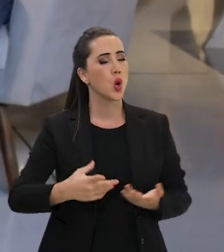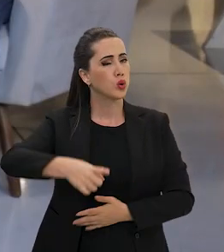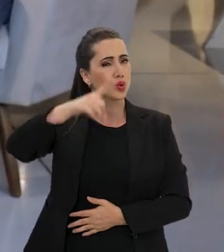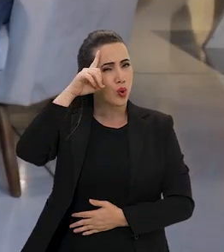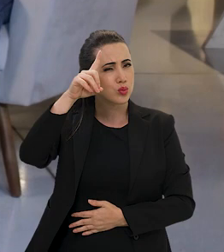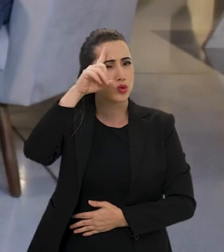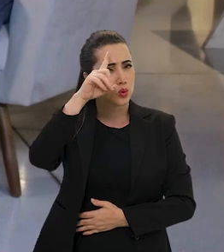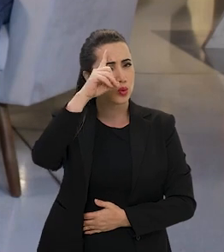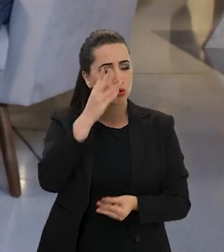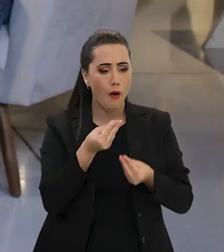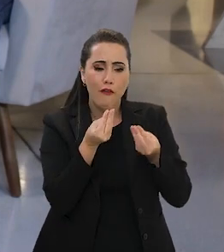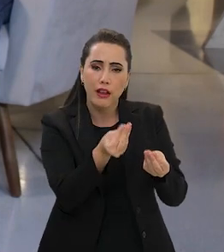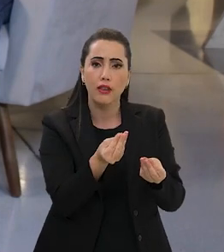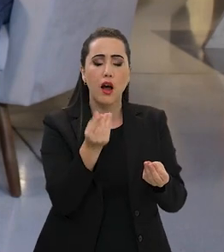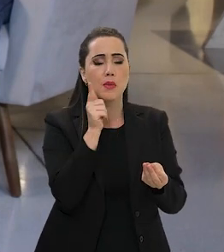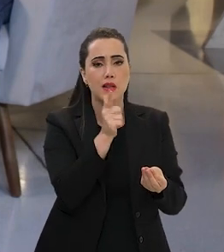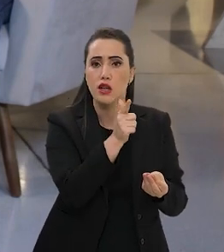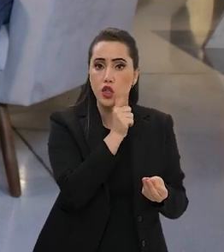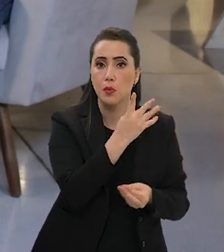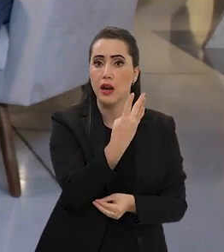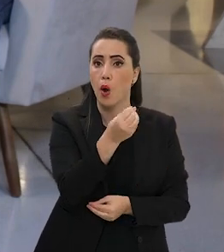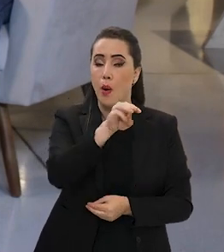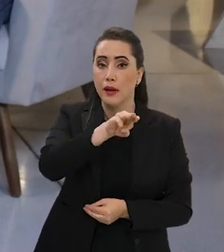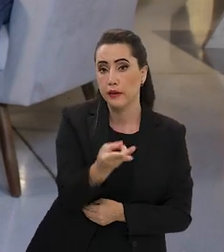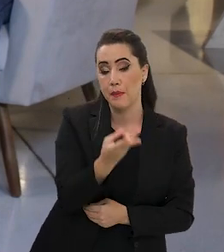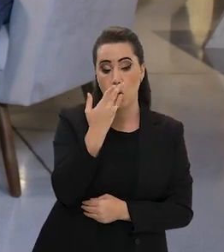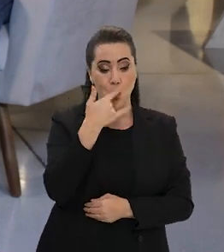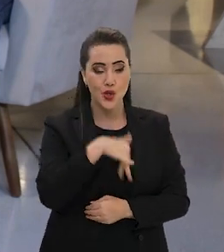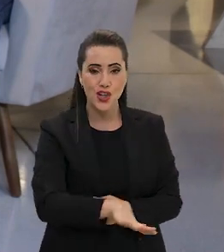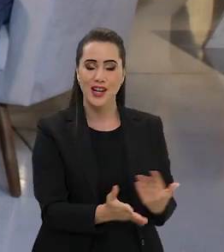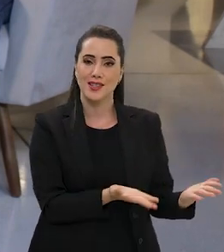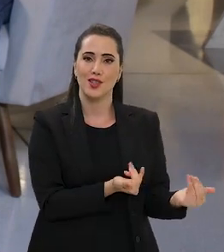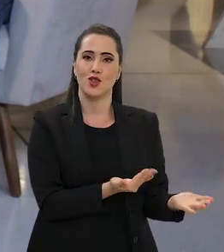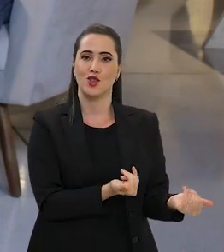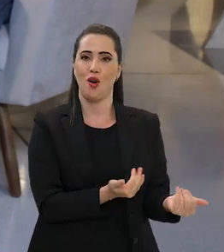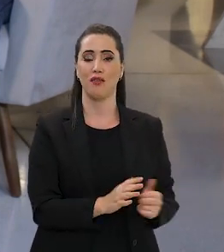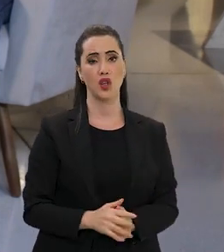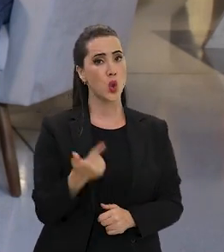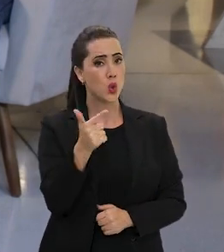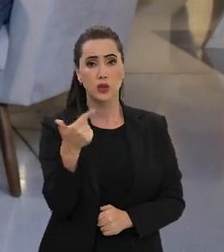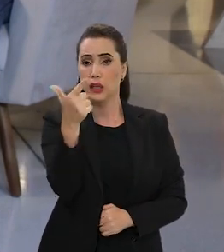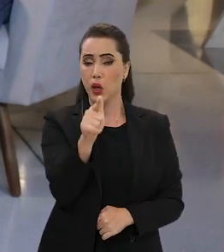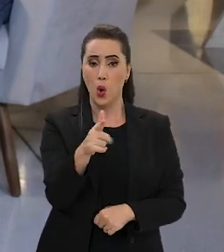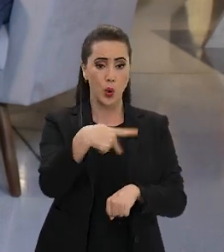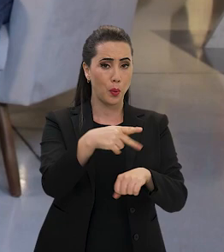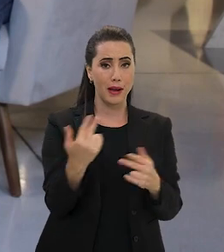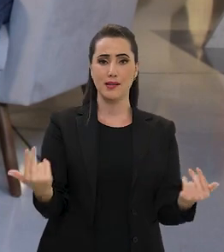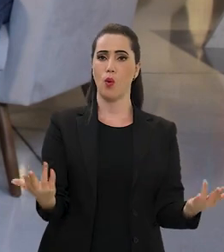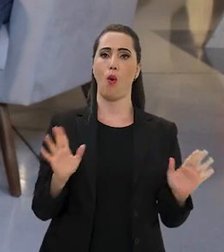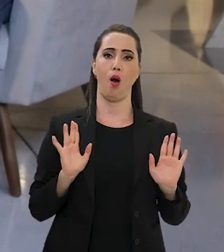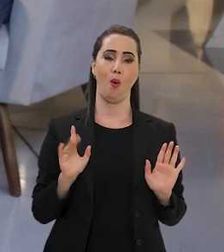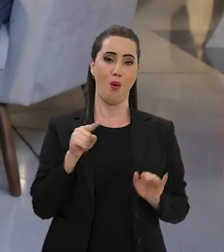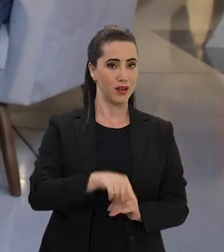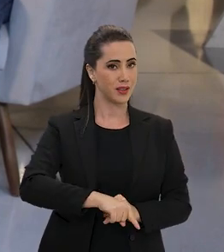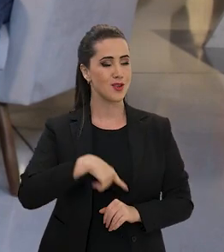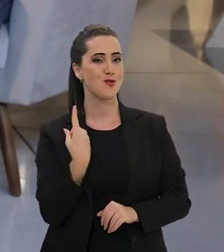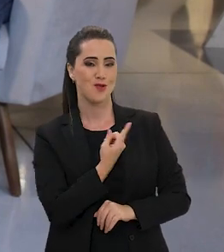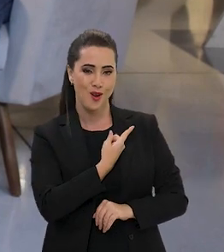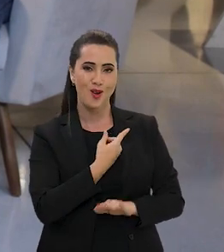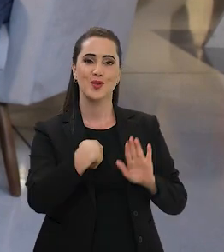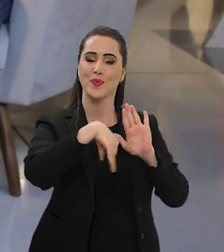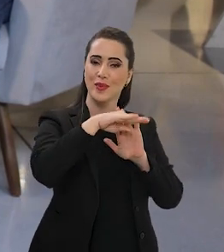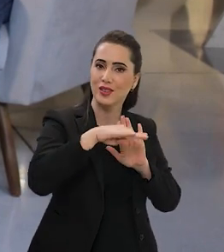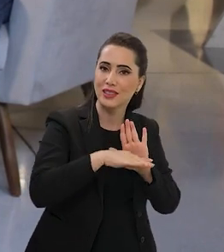alimentamos 40 milhões de crianças e adolescentes, não tem precedente no planeta Terra, né? Para a forma como o nosso programa é